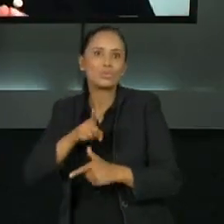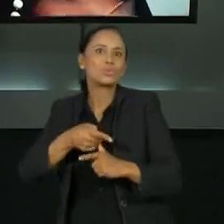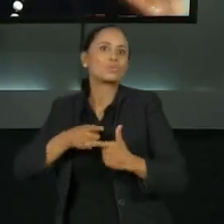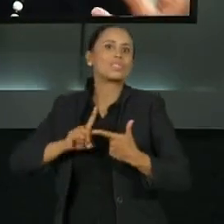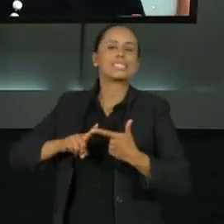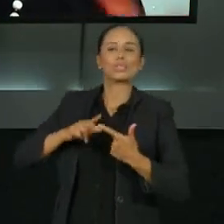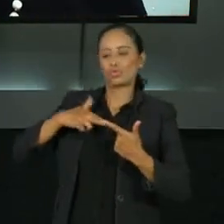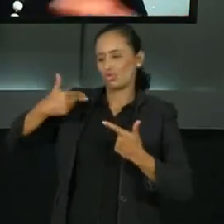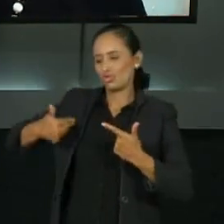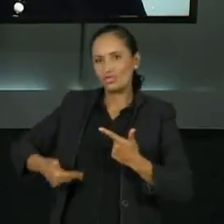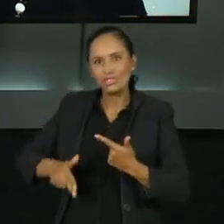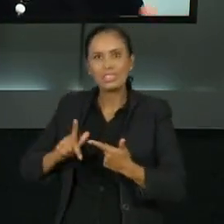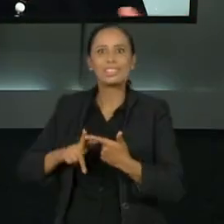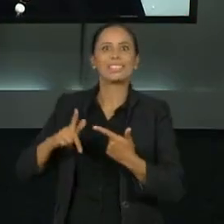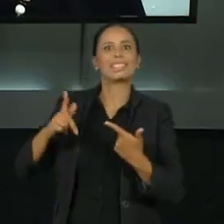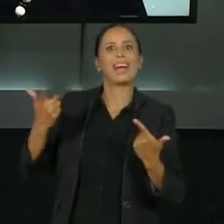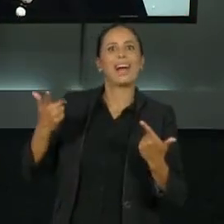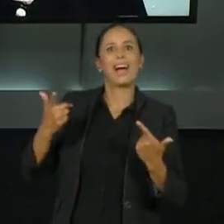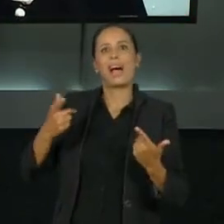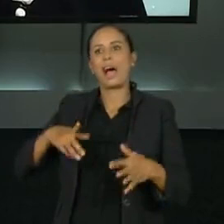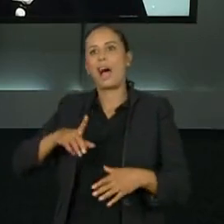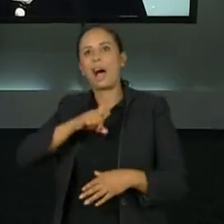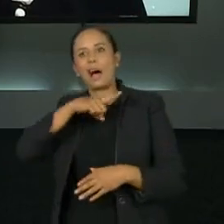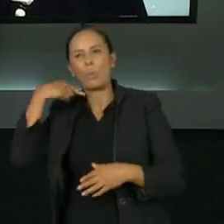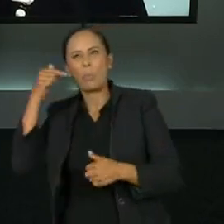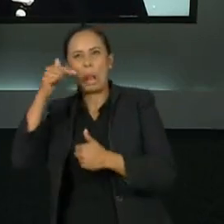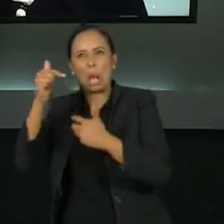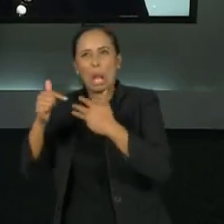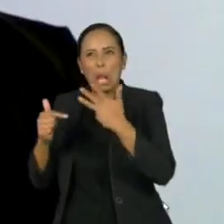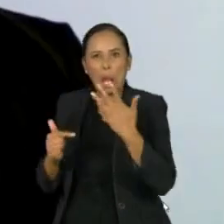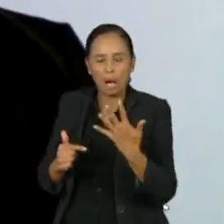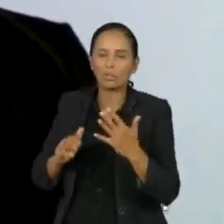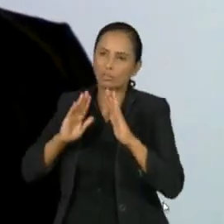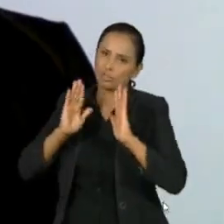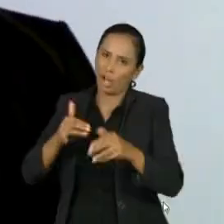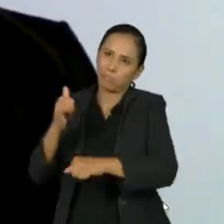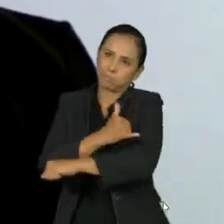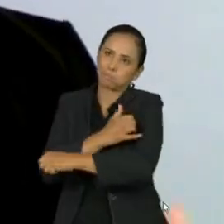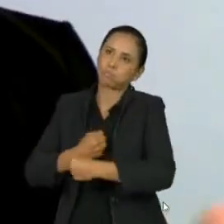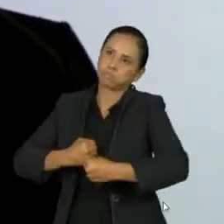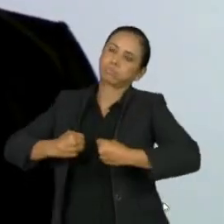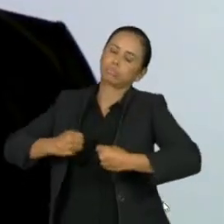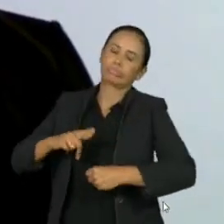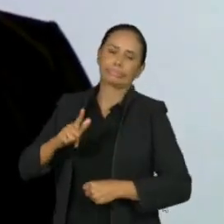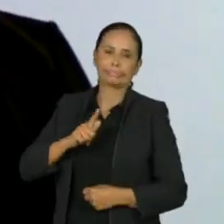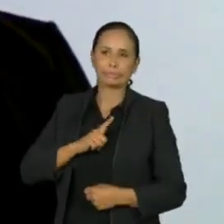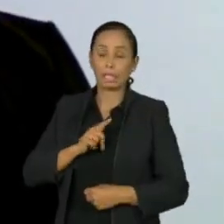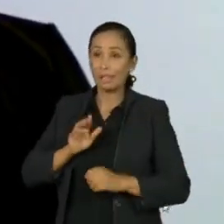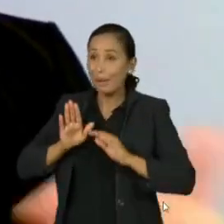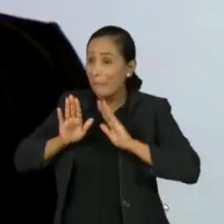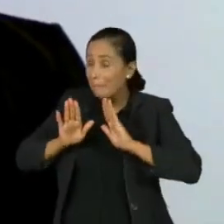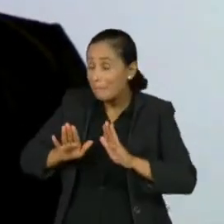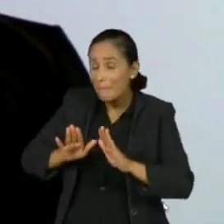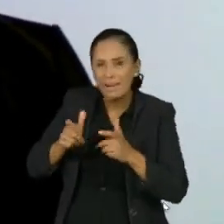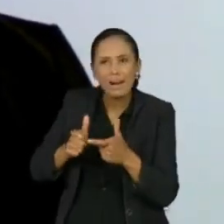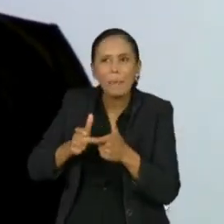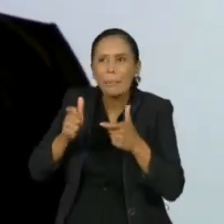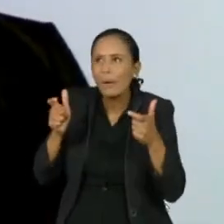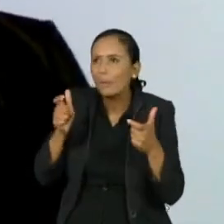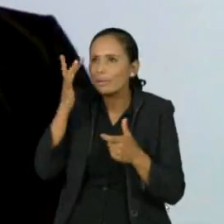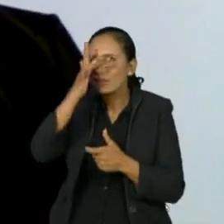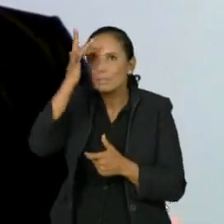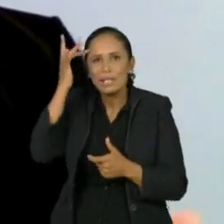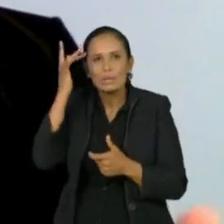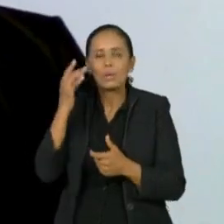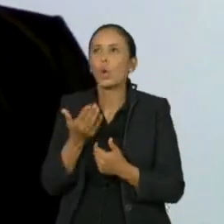Rússia. seja, nesses países de dimensões continentais. E o que acontece é que cada vez as pessoas se exercitam